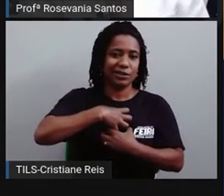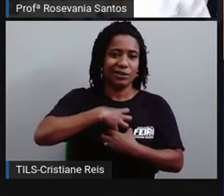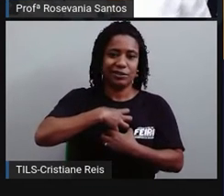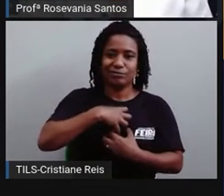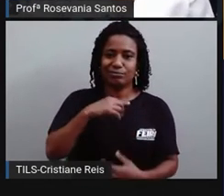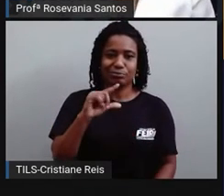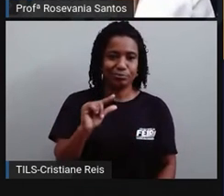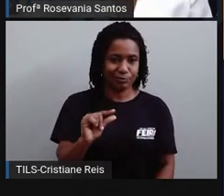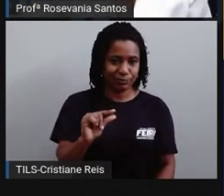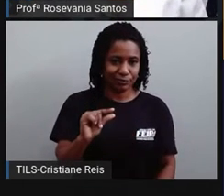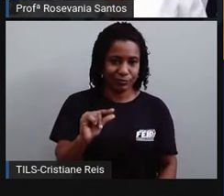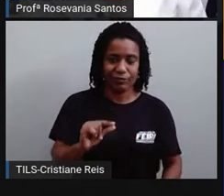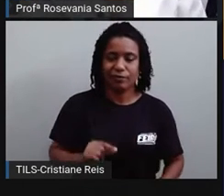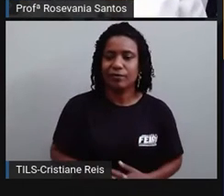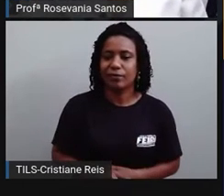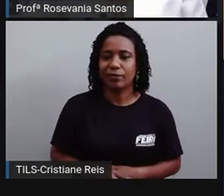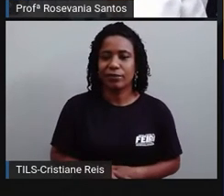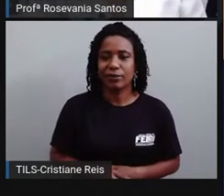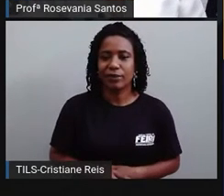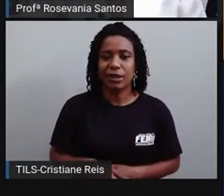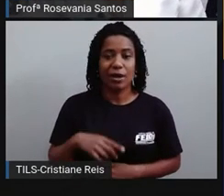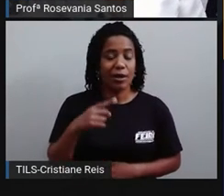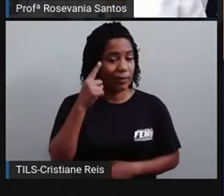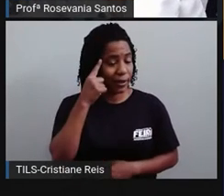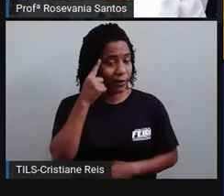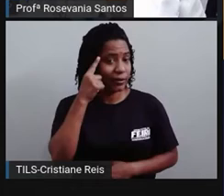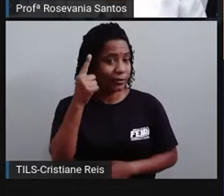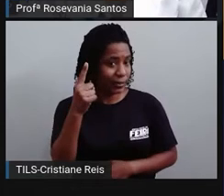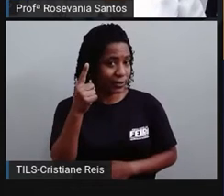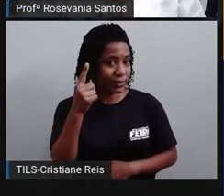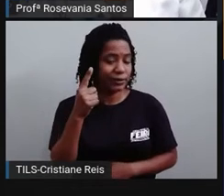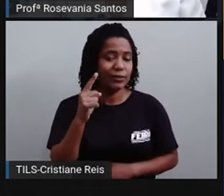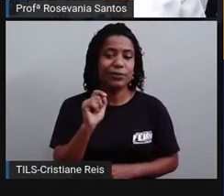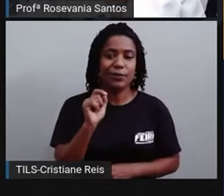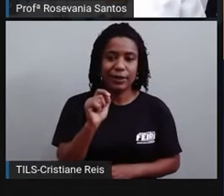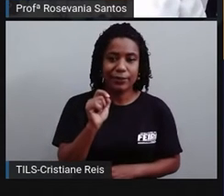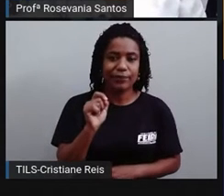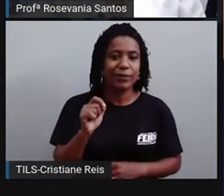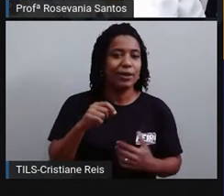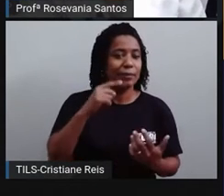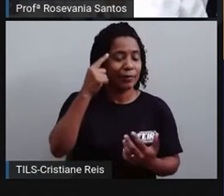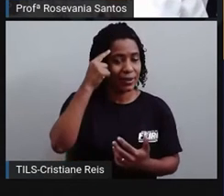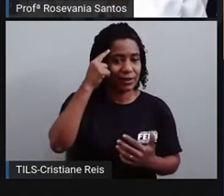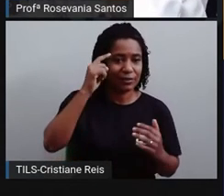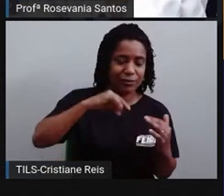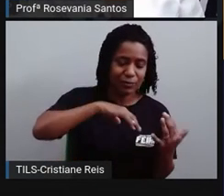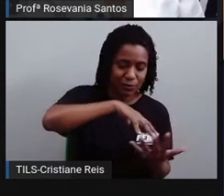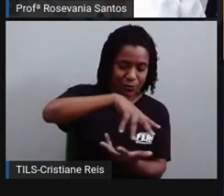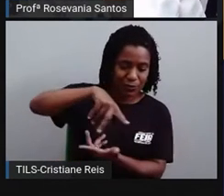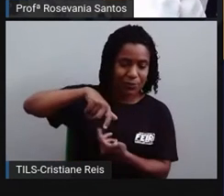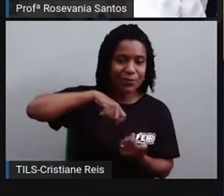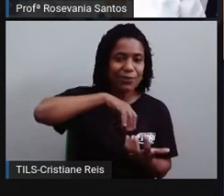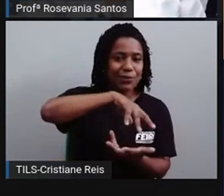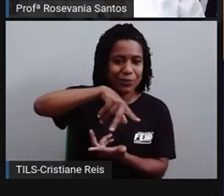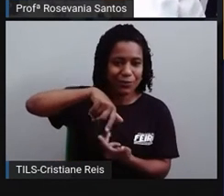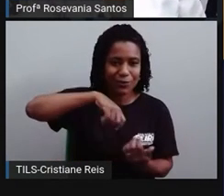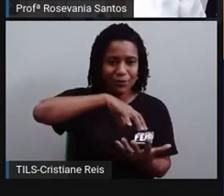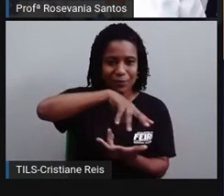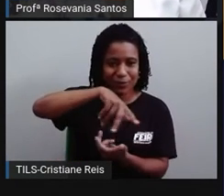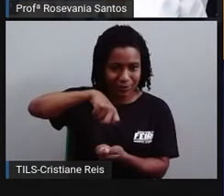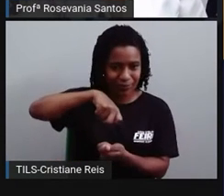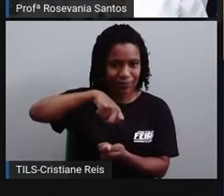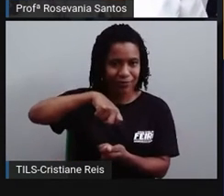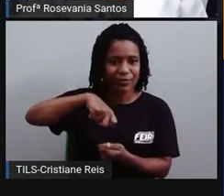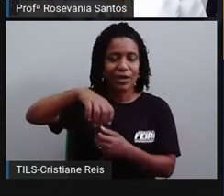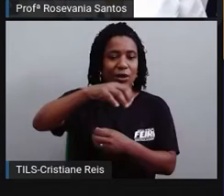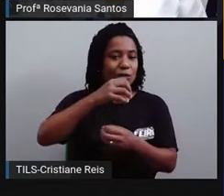é é importante considerar que nem sempre a rotação dos planetas é no sentido anti-horário. Quase todos são, apenas dois planetas,